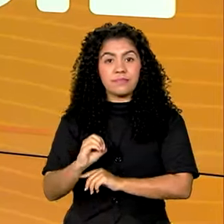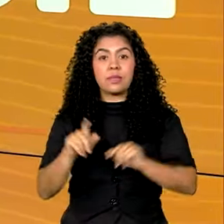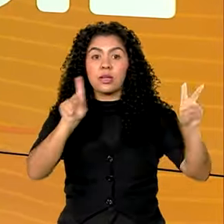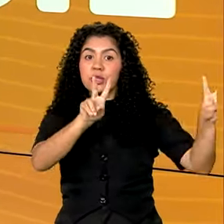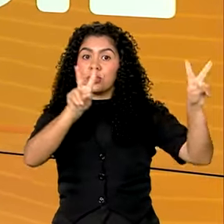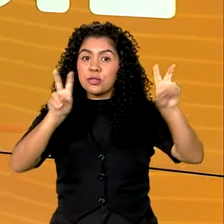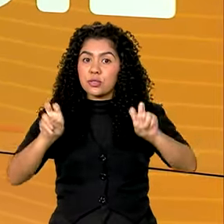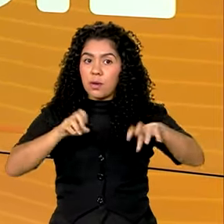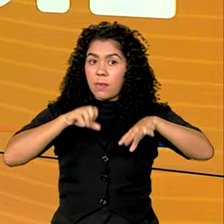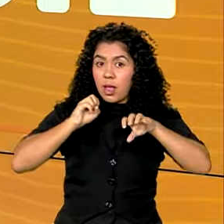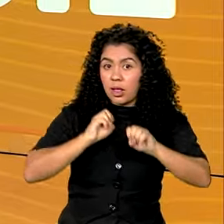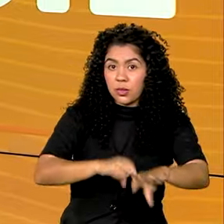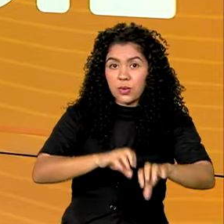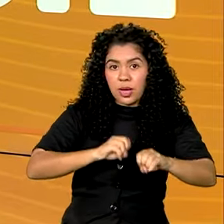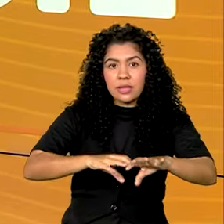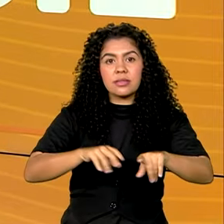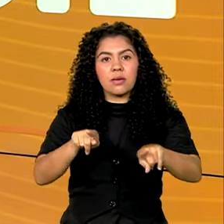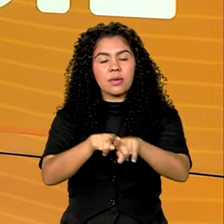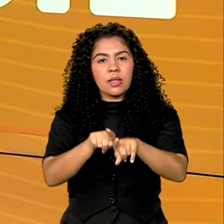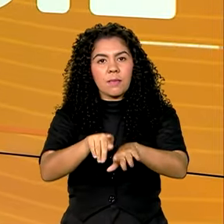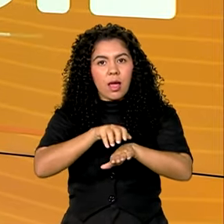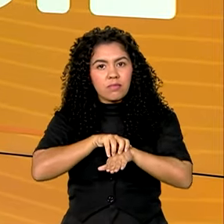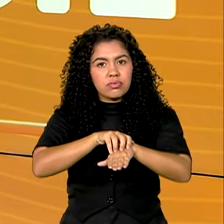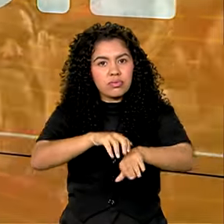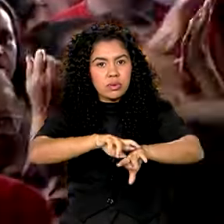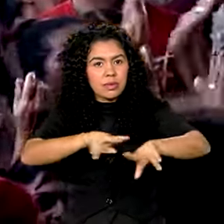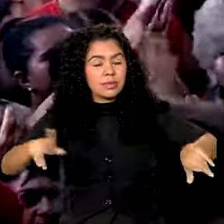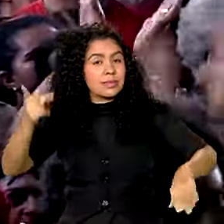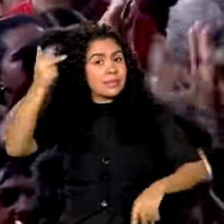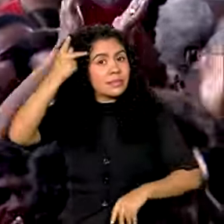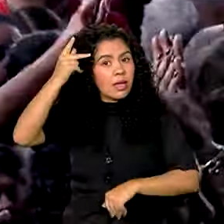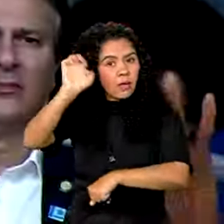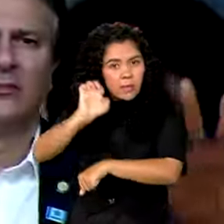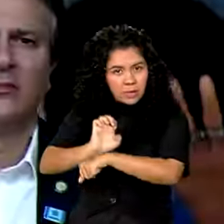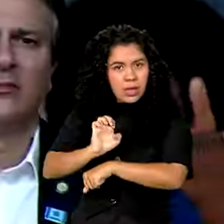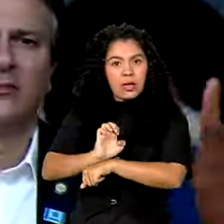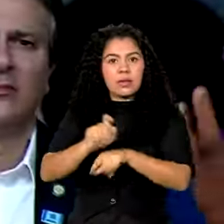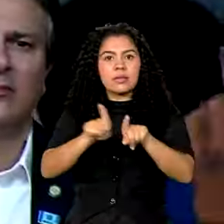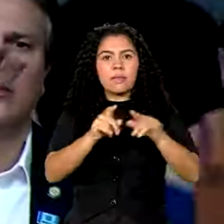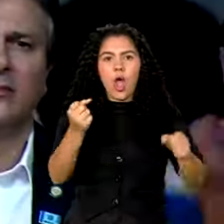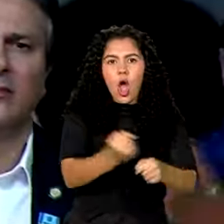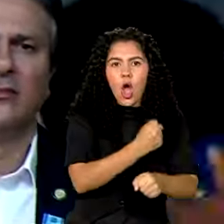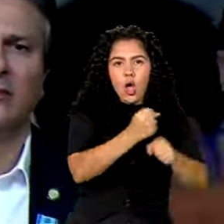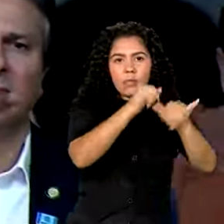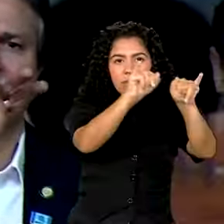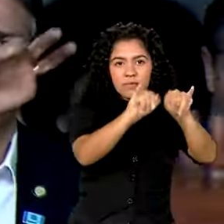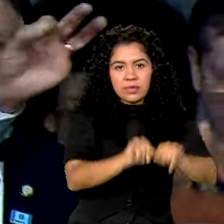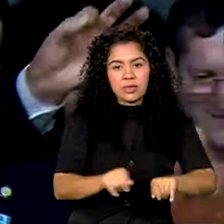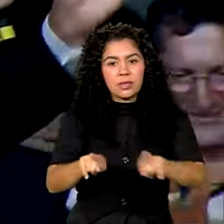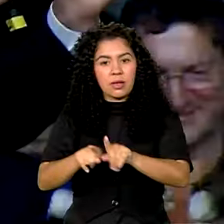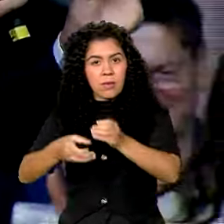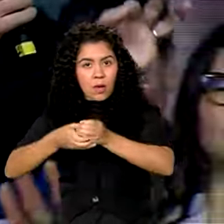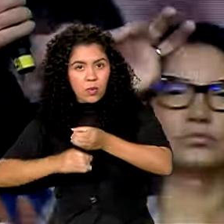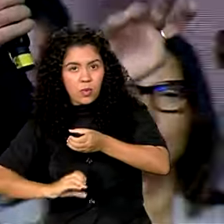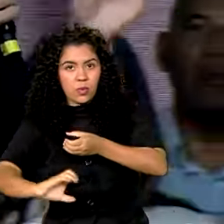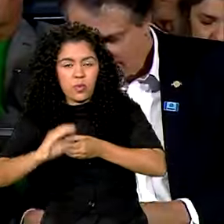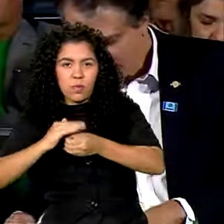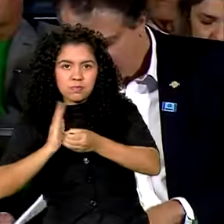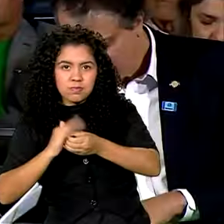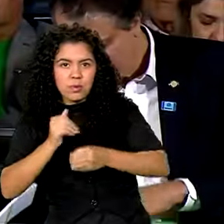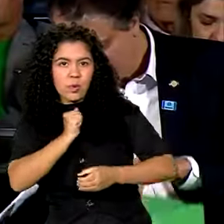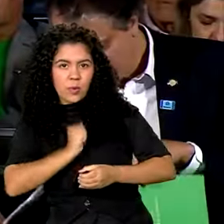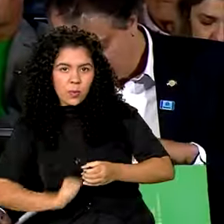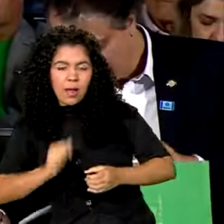cidade. Mais educação e mobilidade em São Paulo, obras de infraestrutura e saneamento vão melhorar a qualidade de vida da